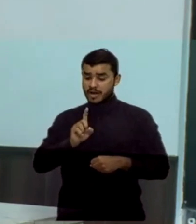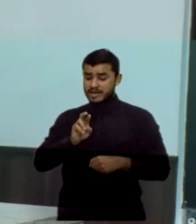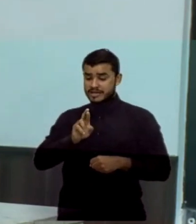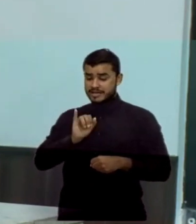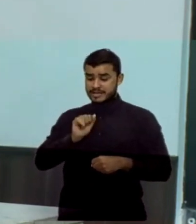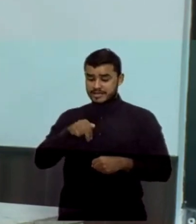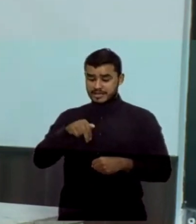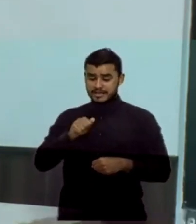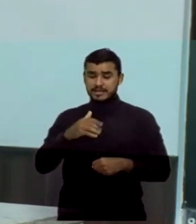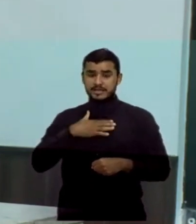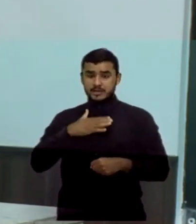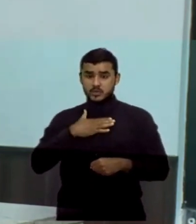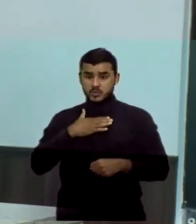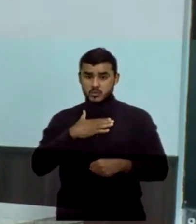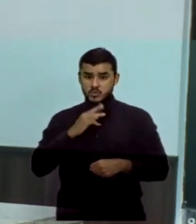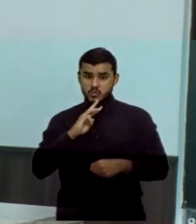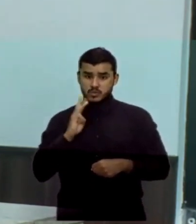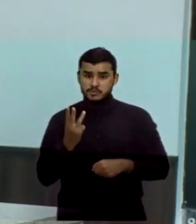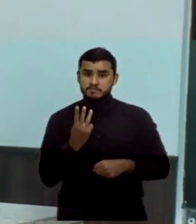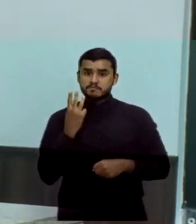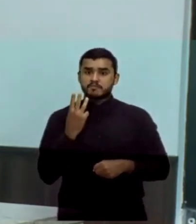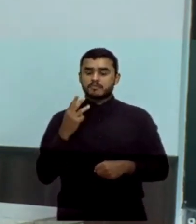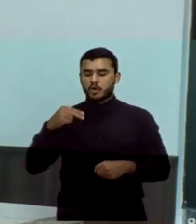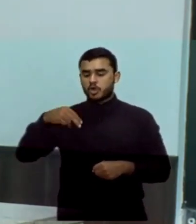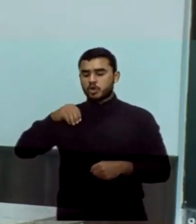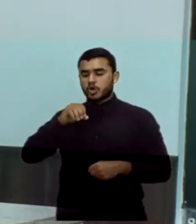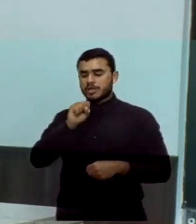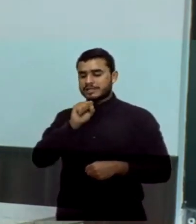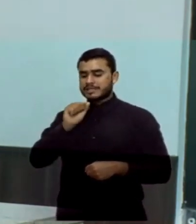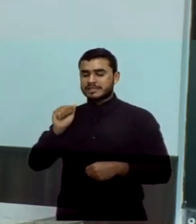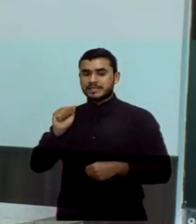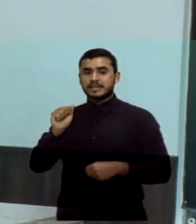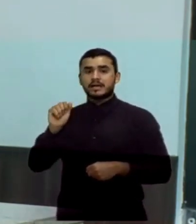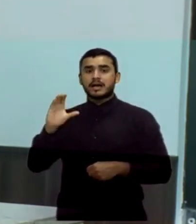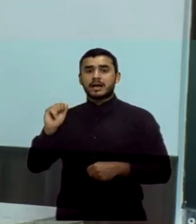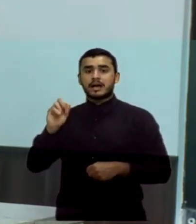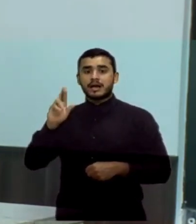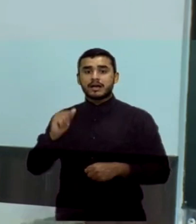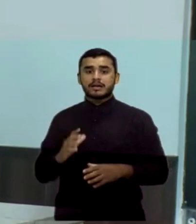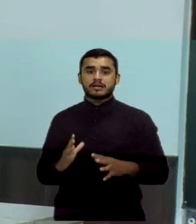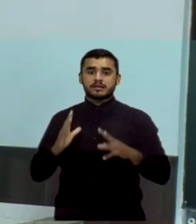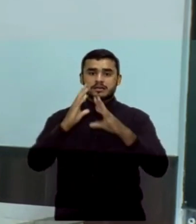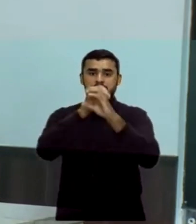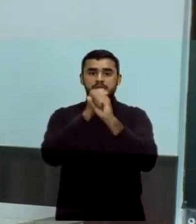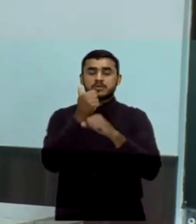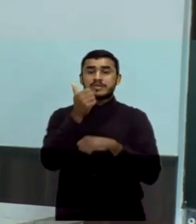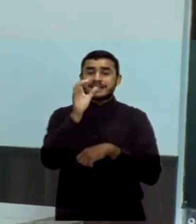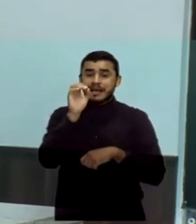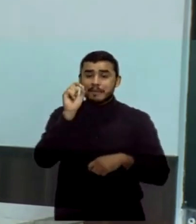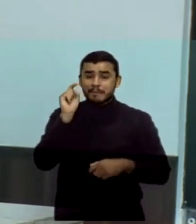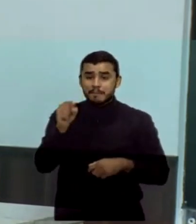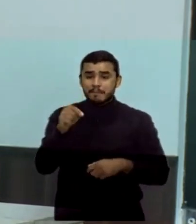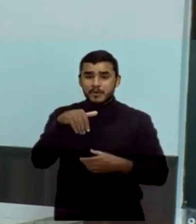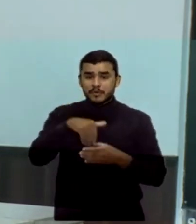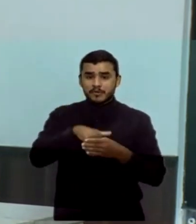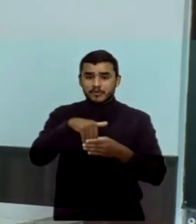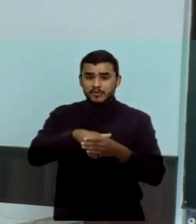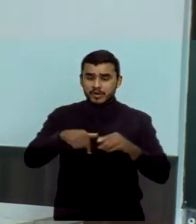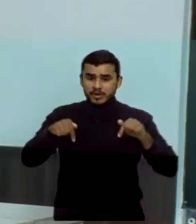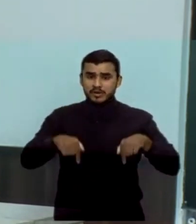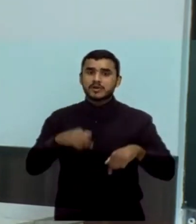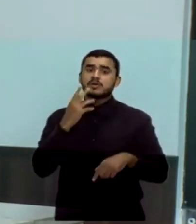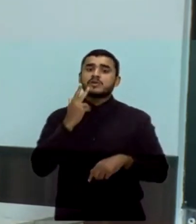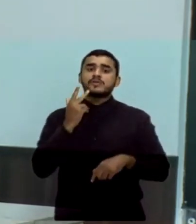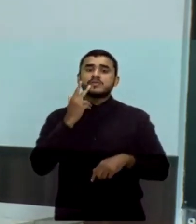Cara, nós que fomos eleitas com quase 10 mil votos na quarta maior